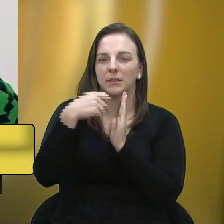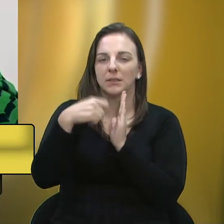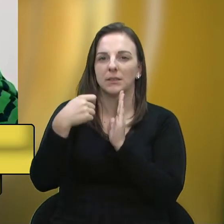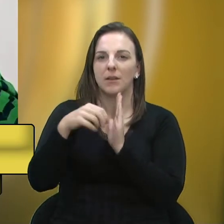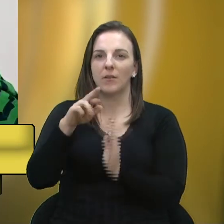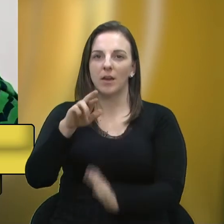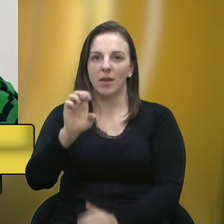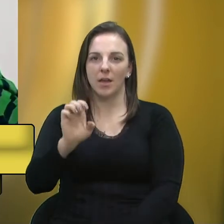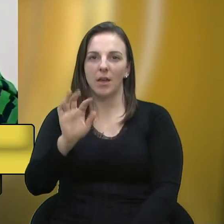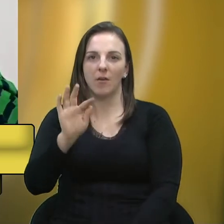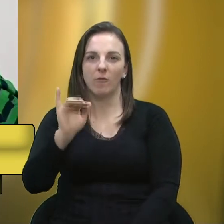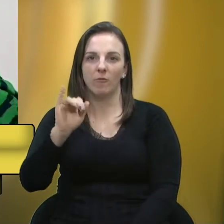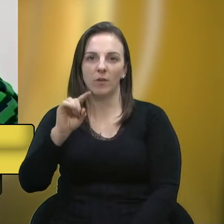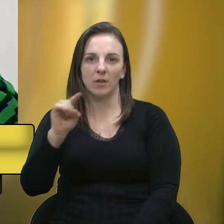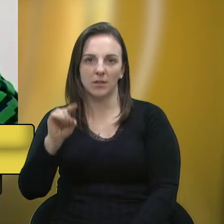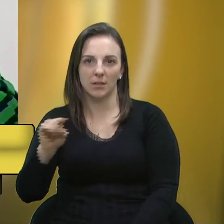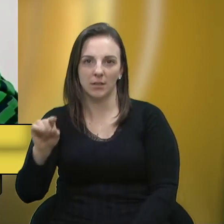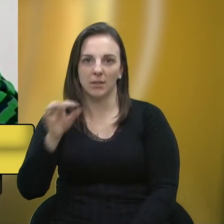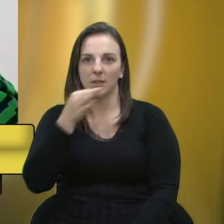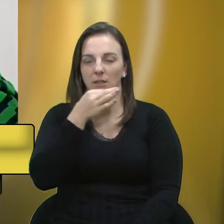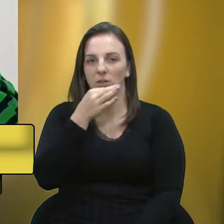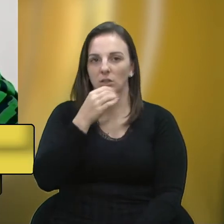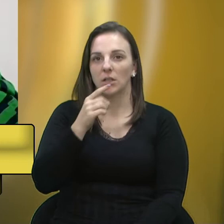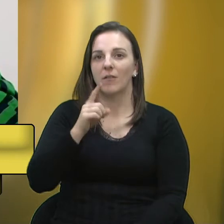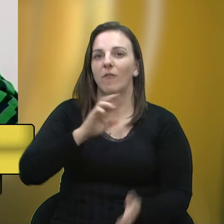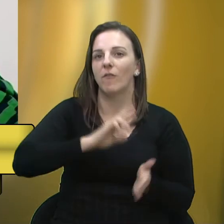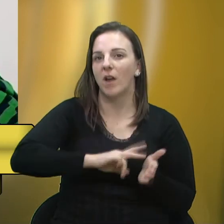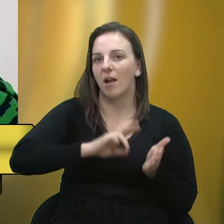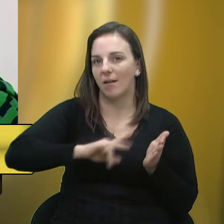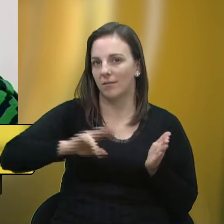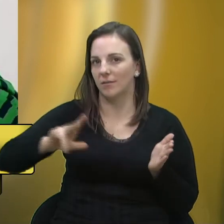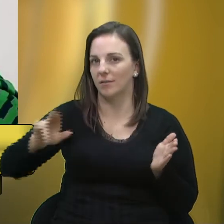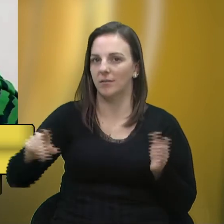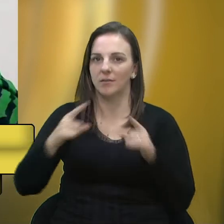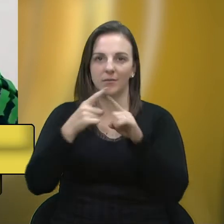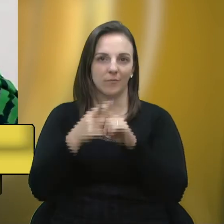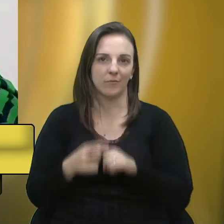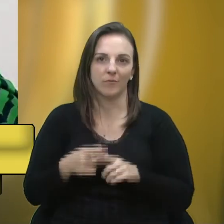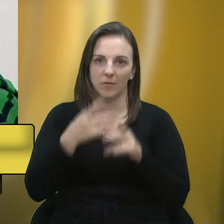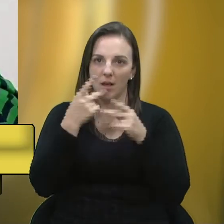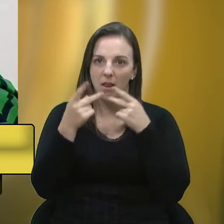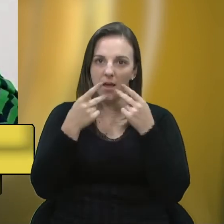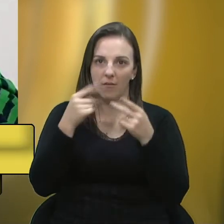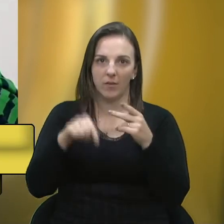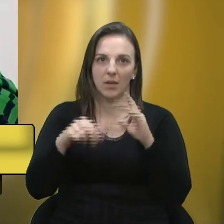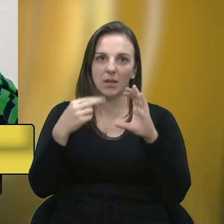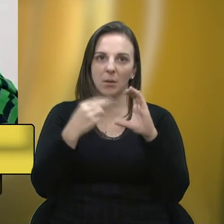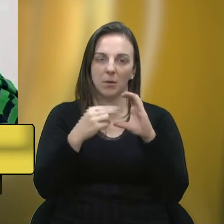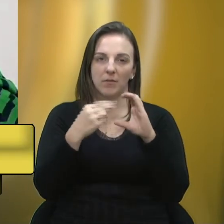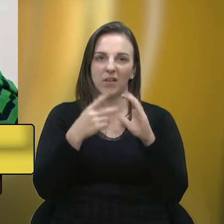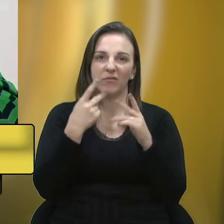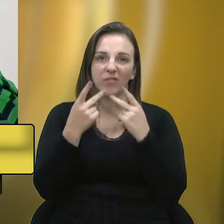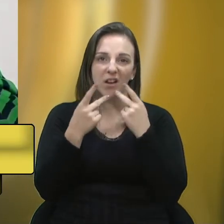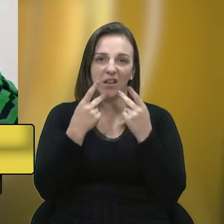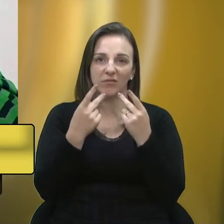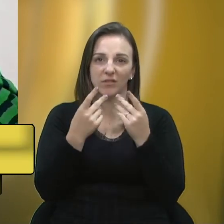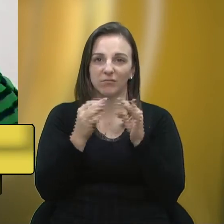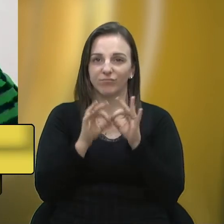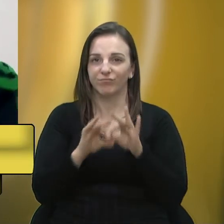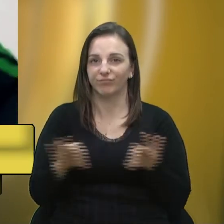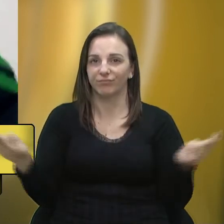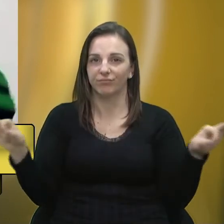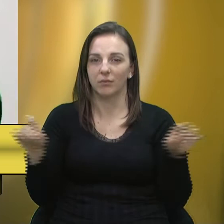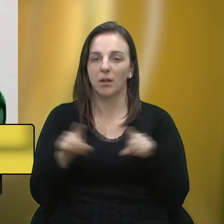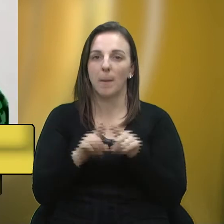diversas vezes falamos esse tema na Câmara de Vereadores. Mas a gente falava em vão, né? E o Refis Caxias nunca